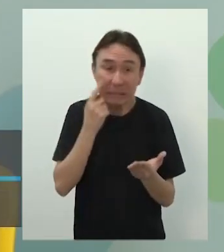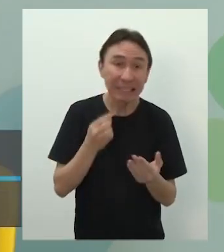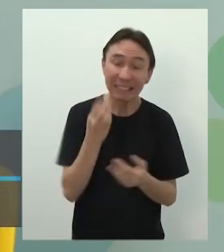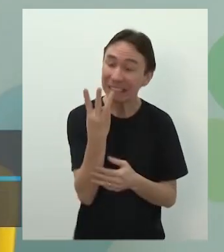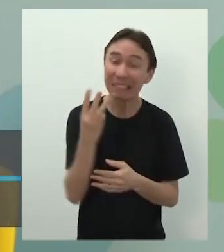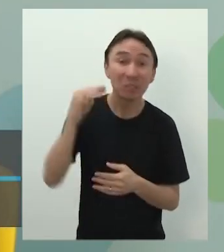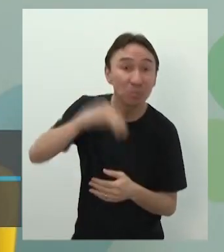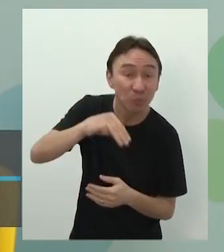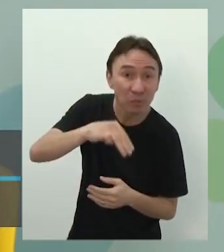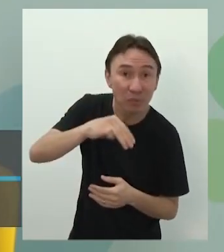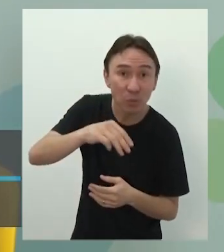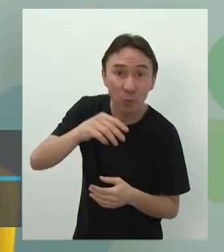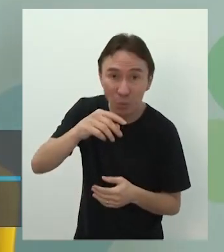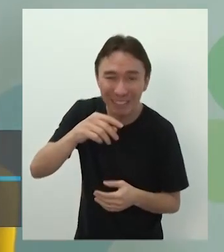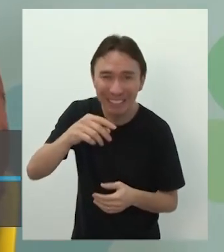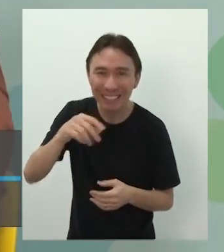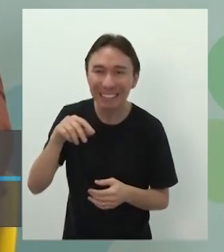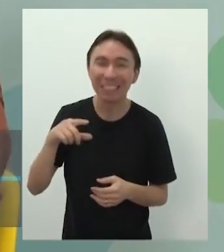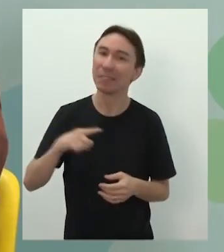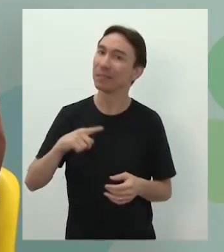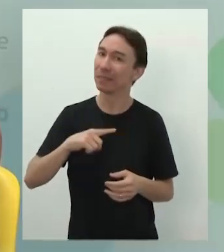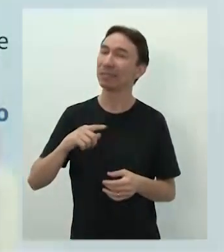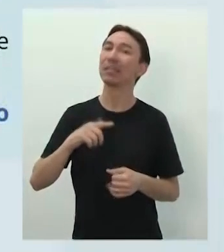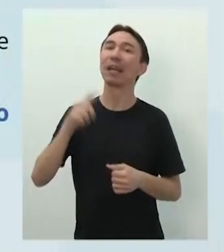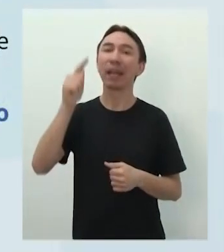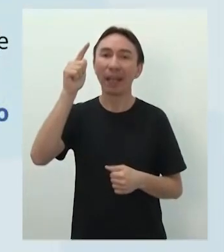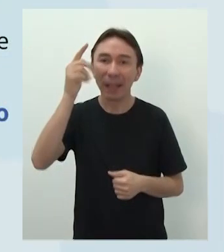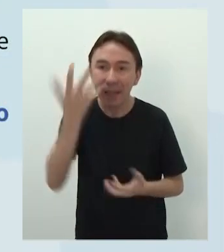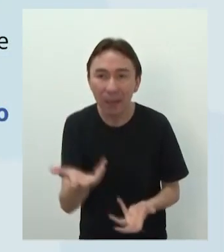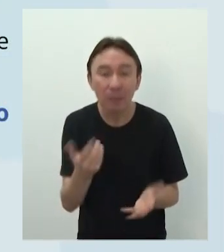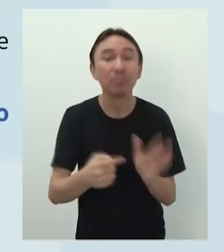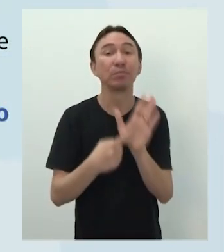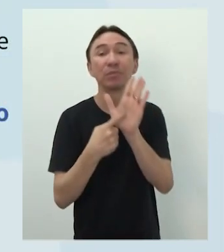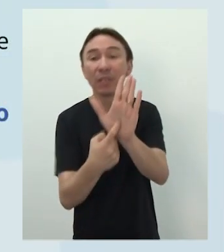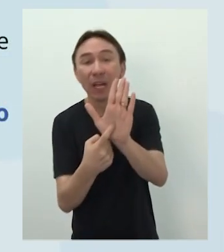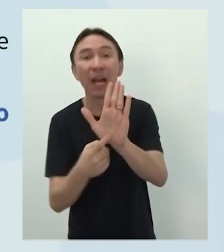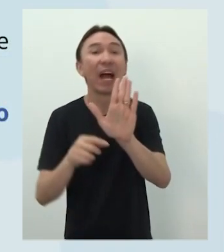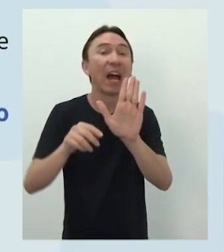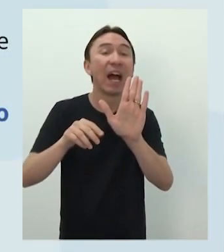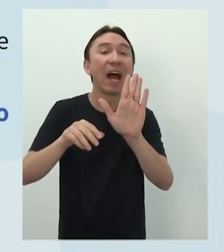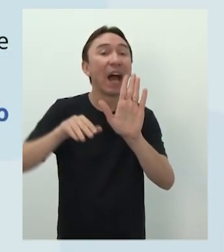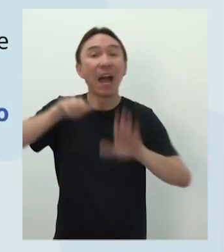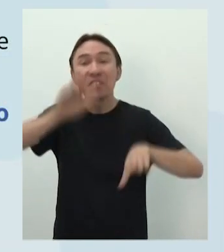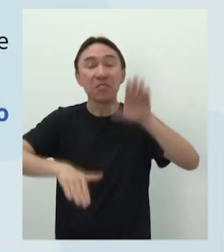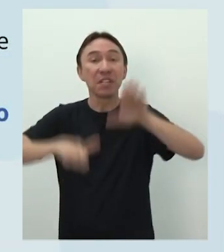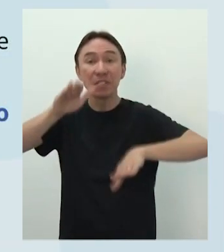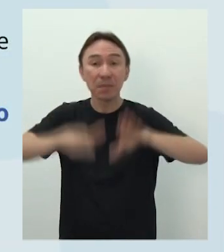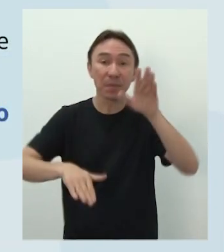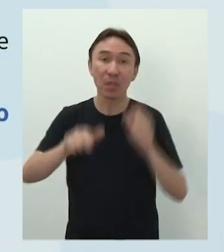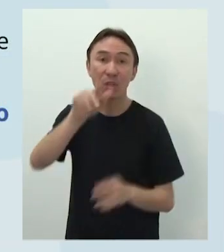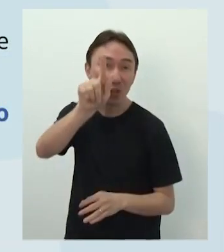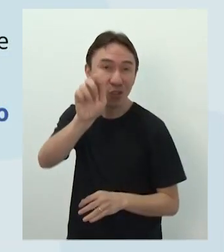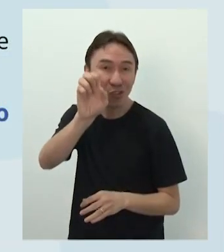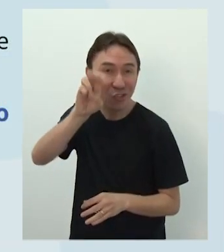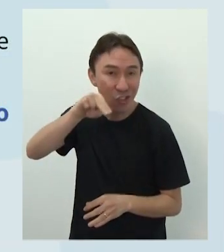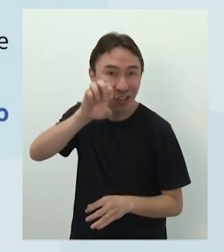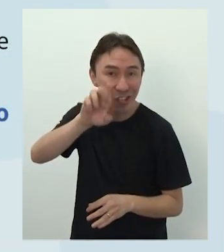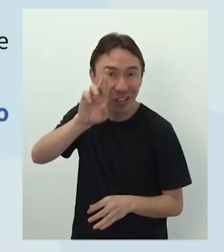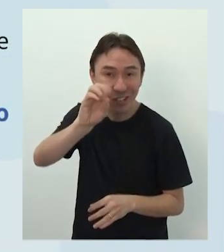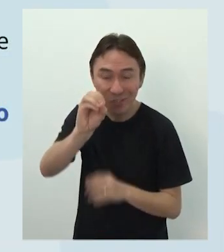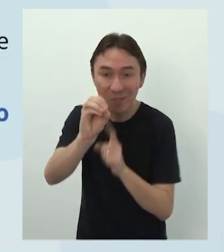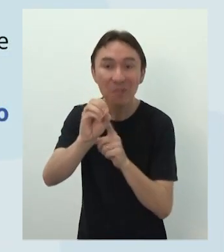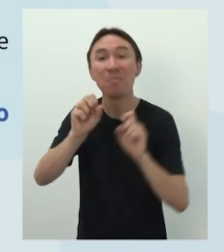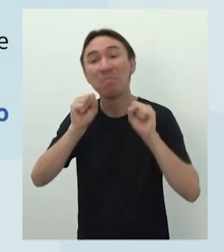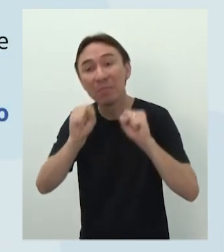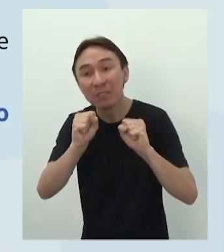Eu queria mostrar para vocês que, às vezes, um gênero pode ter mais de um tipo ali, certo?